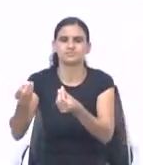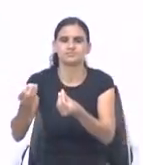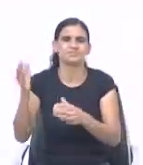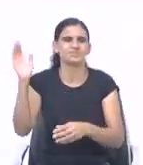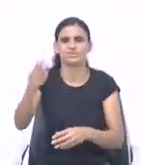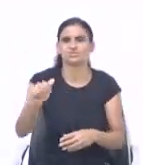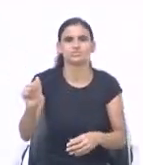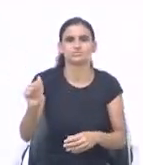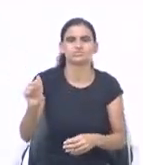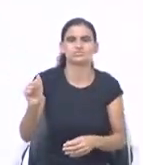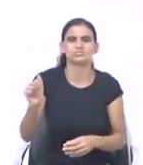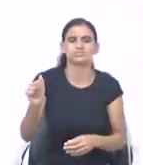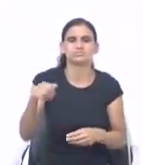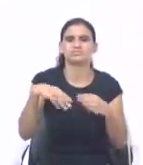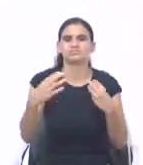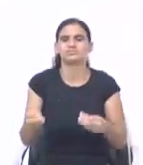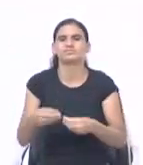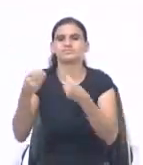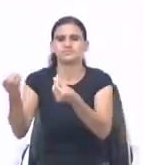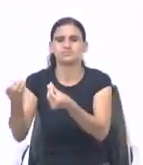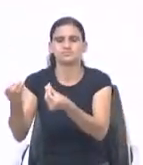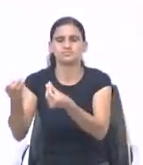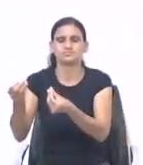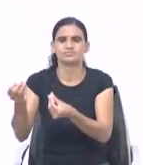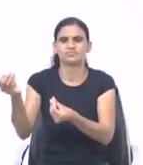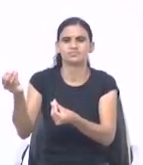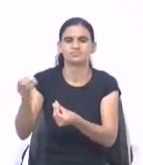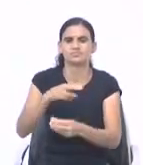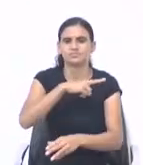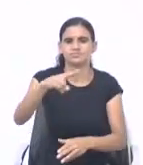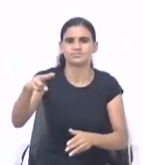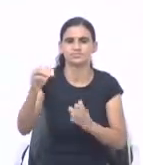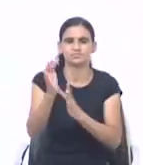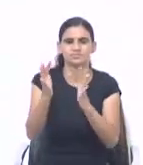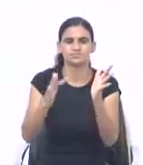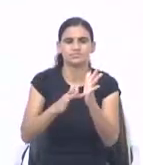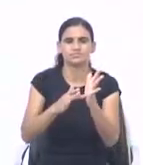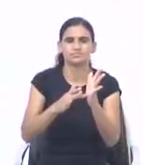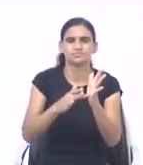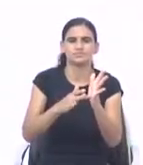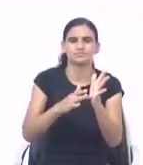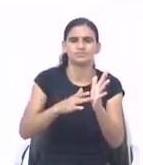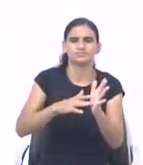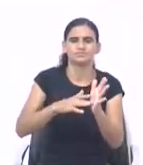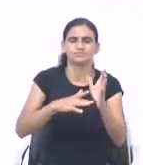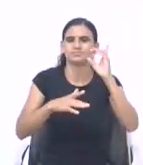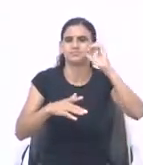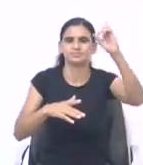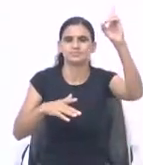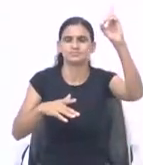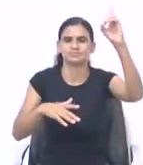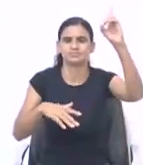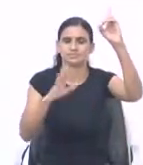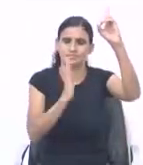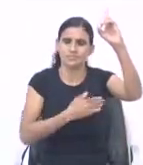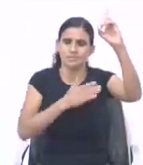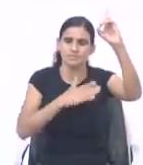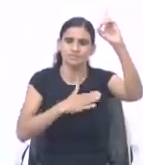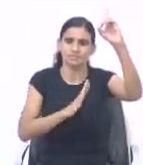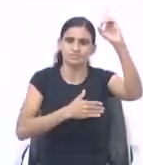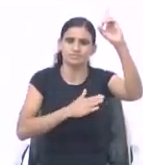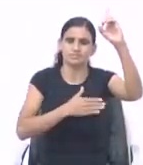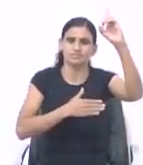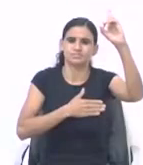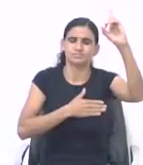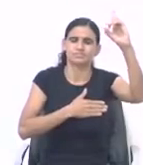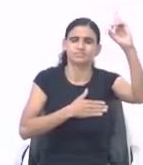tira. É o Senhor que dá a providência Senhor. Em nome do Senhor Jesus Cristo. Ó Deus. Segundo o Senhor propôs no coração. Seja